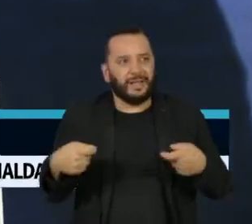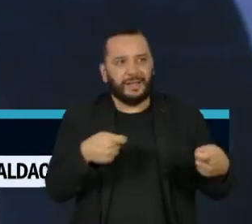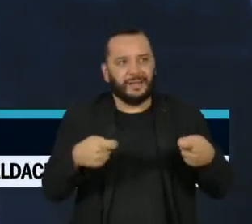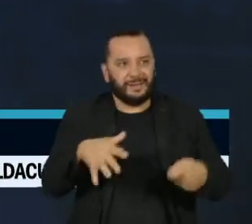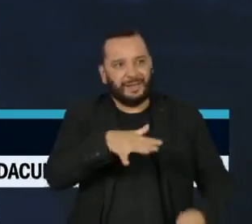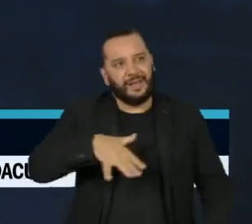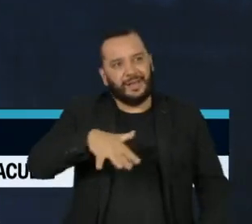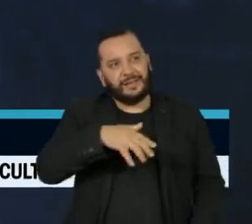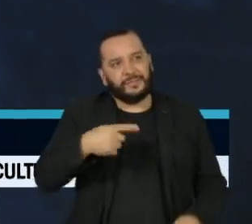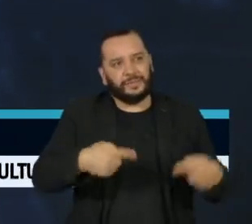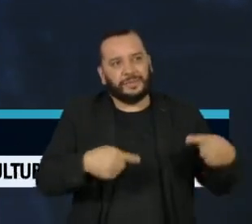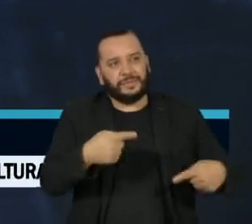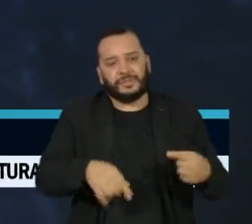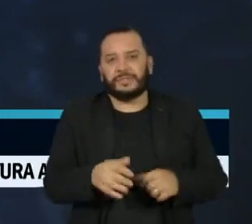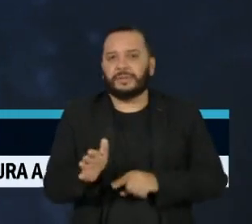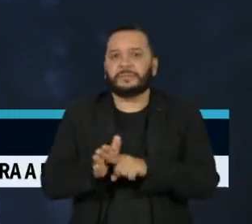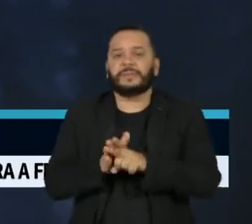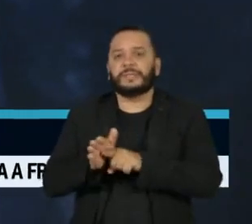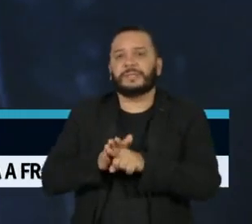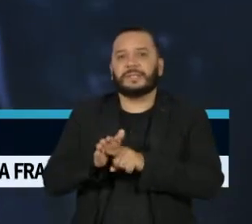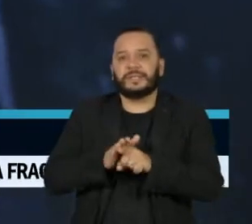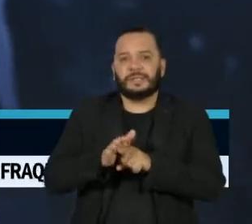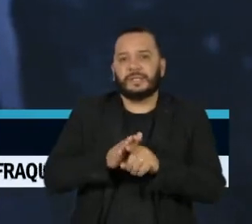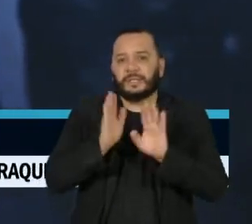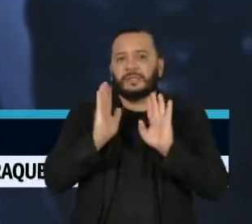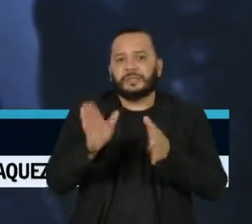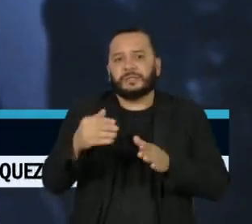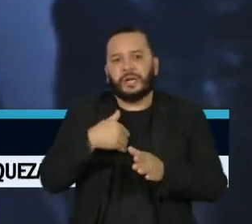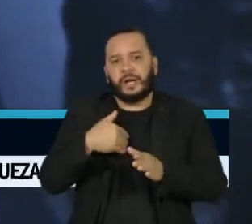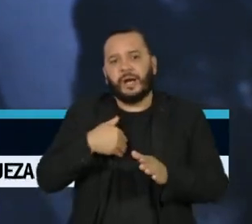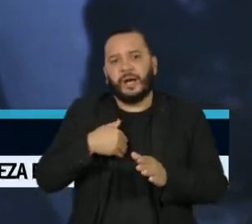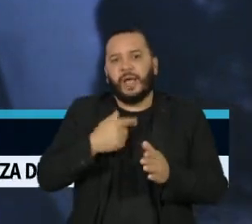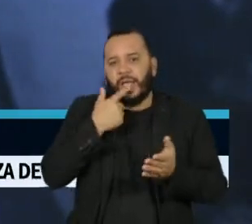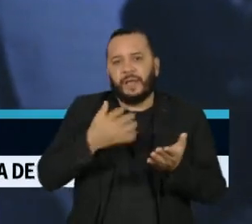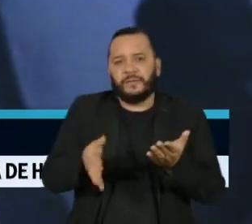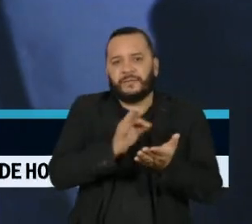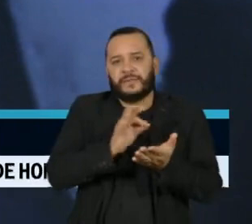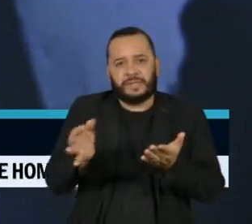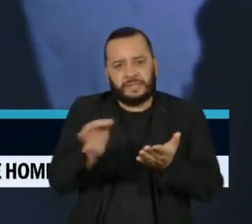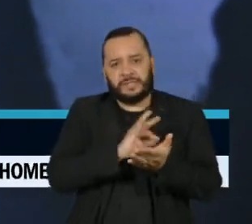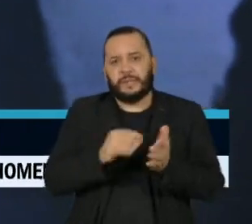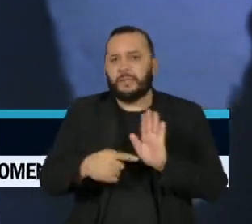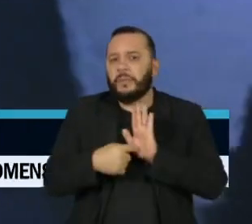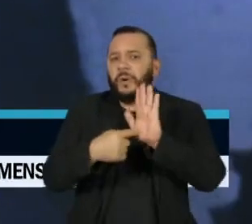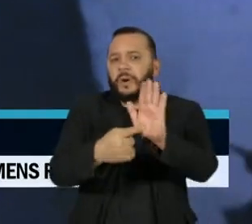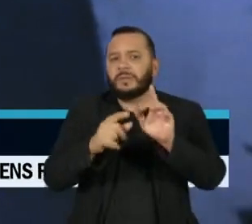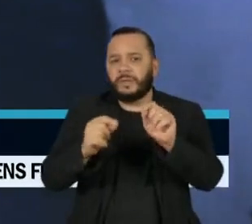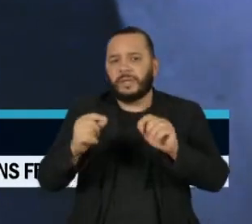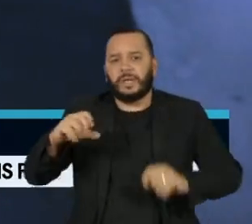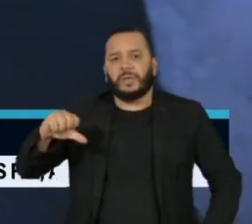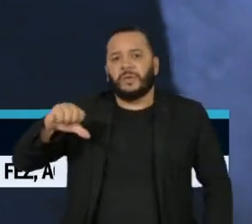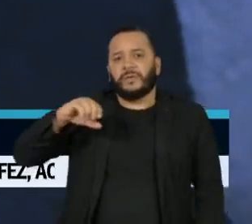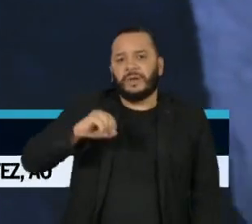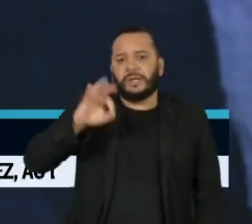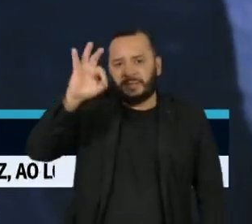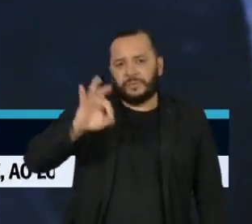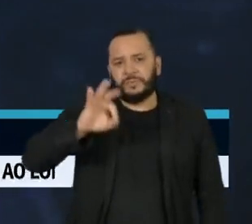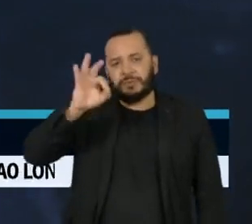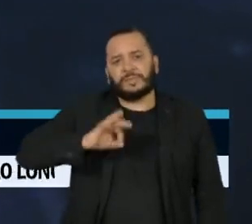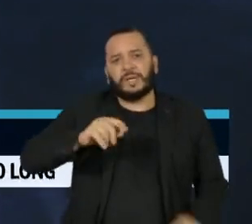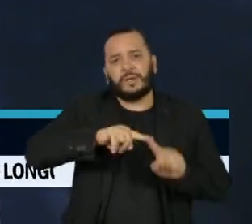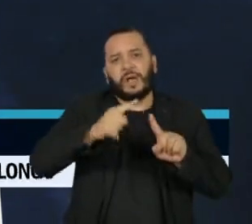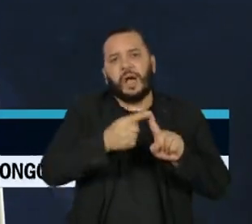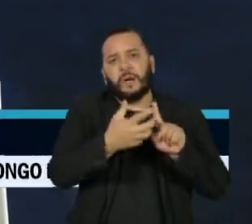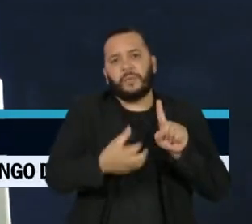Levantamento da revista Asmina mostra um dado alarmante no Brasil. 90% dos abortos atendidos pelo SUS